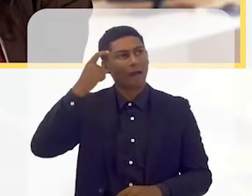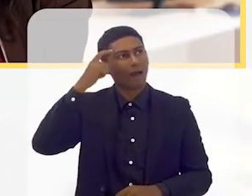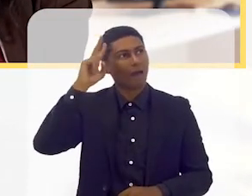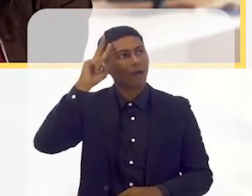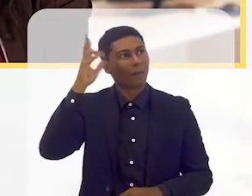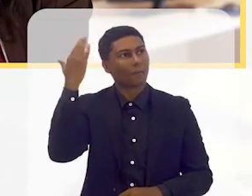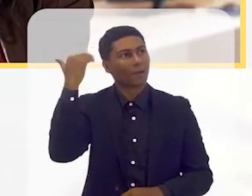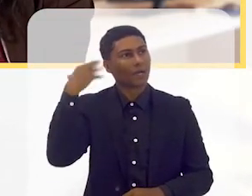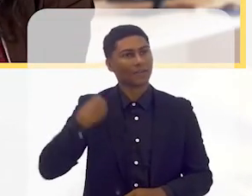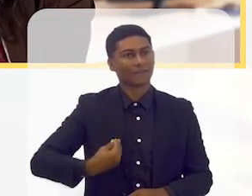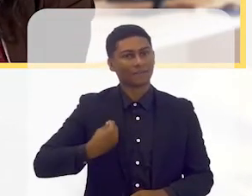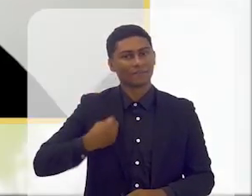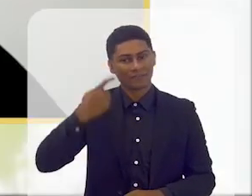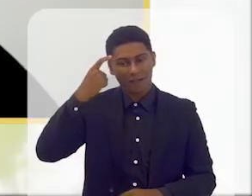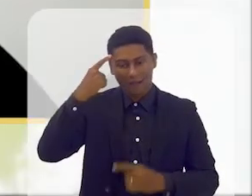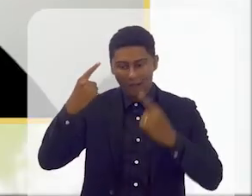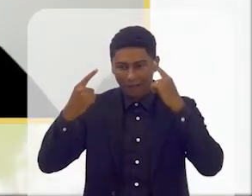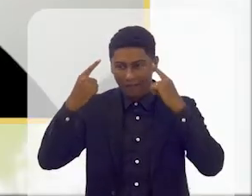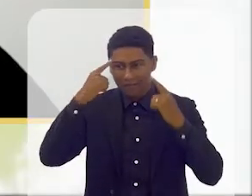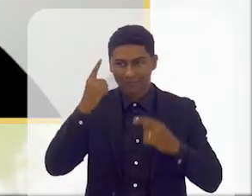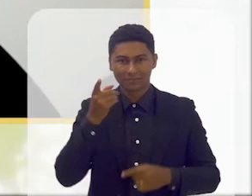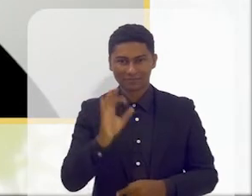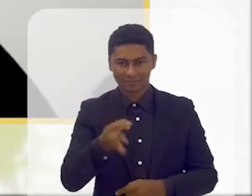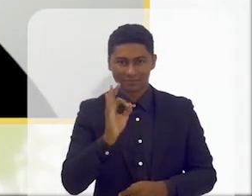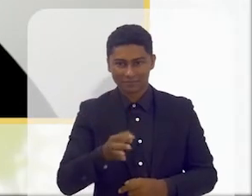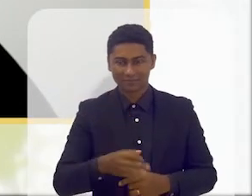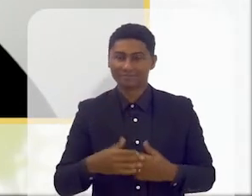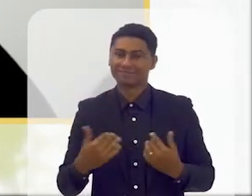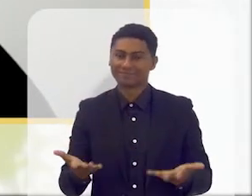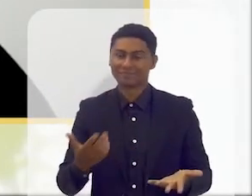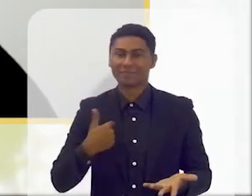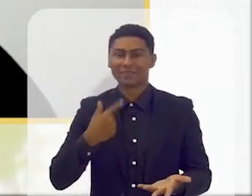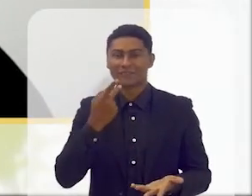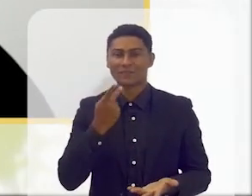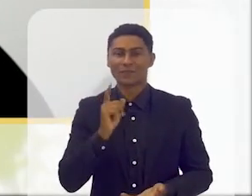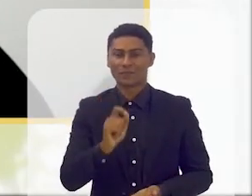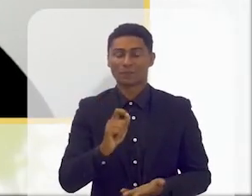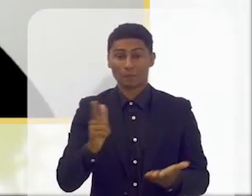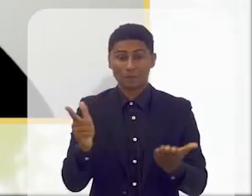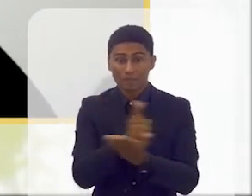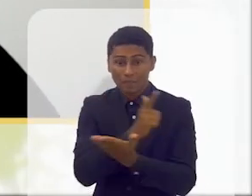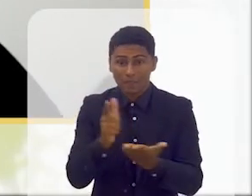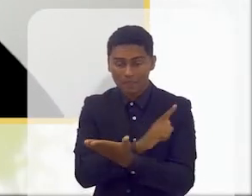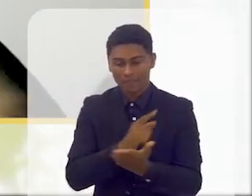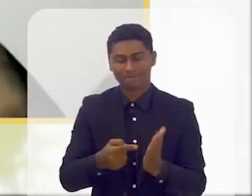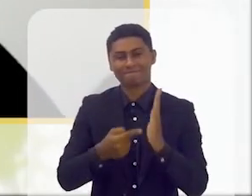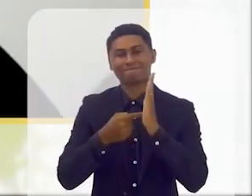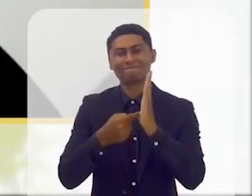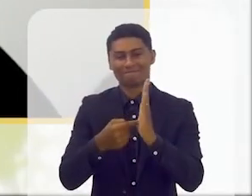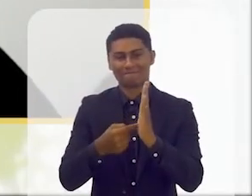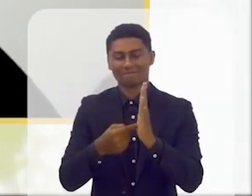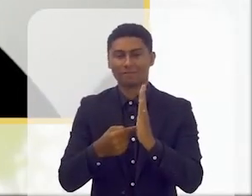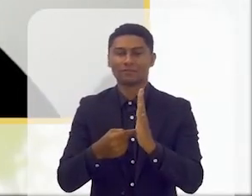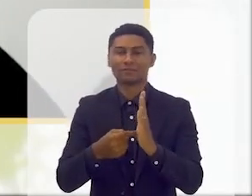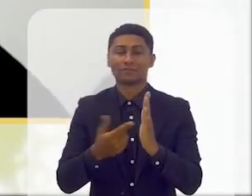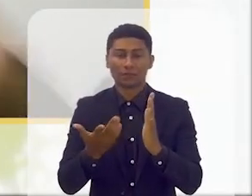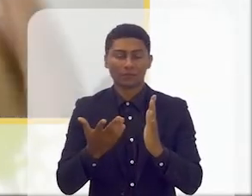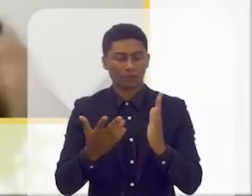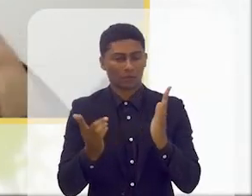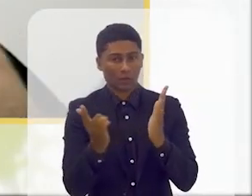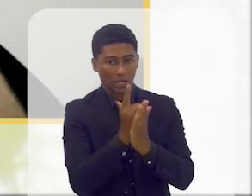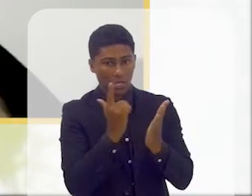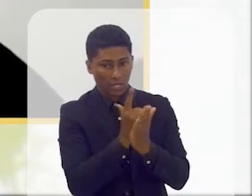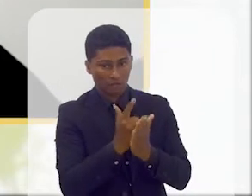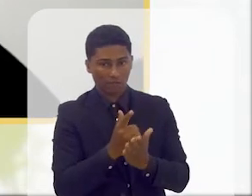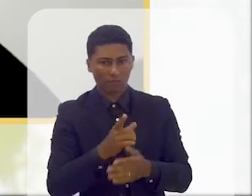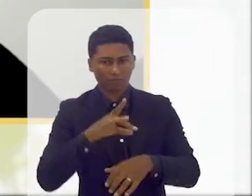é? e então na verdade eu costumo dizer que estes livros casam as duas coisas o